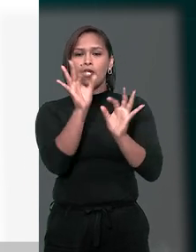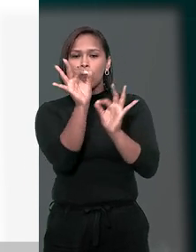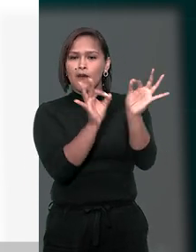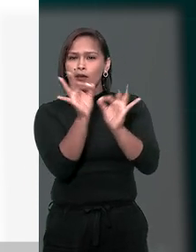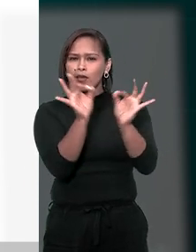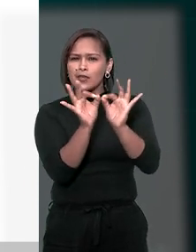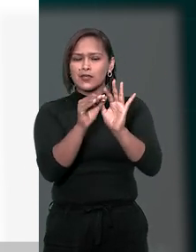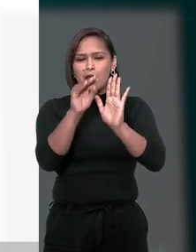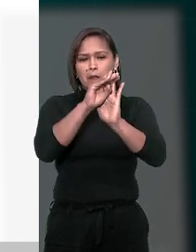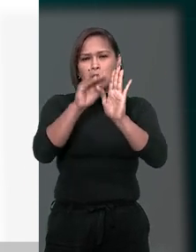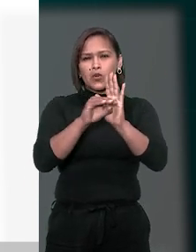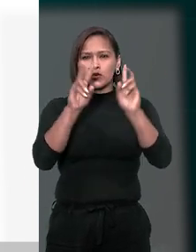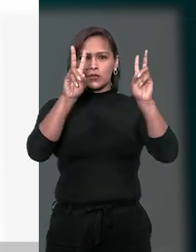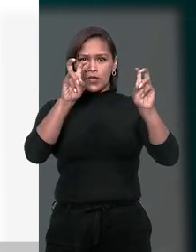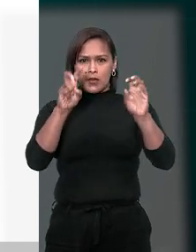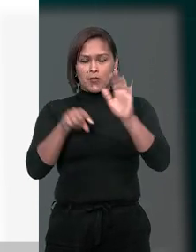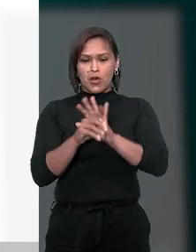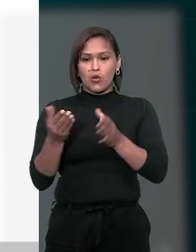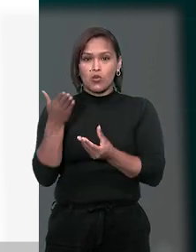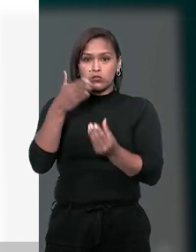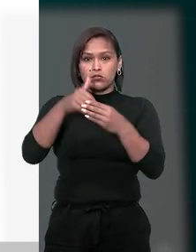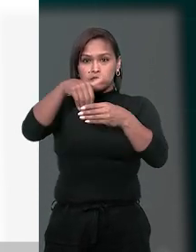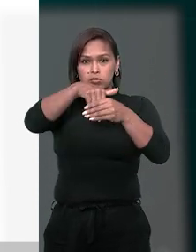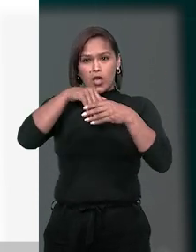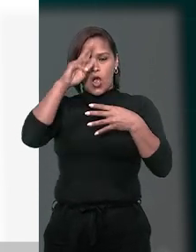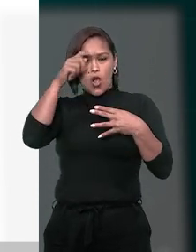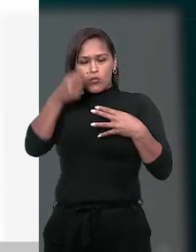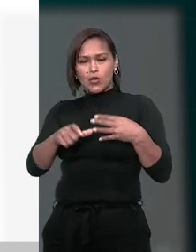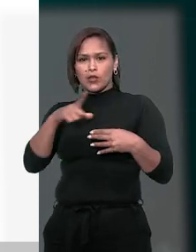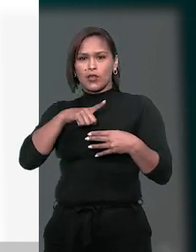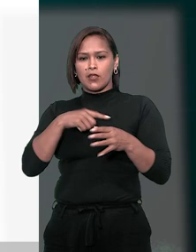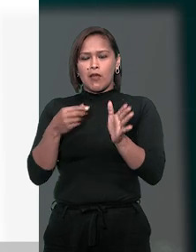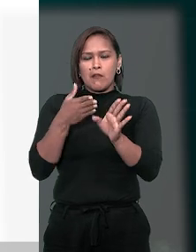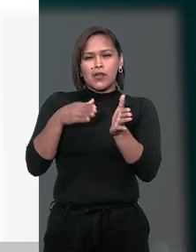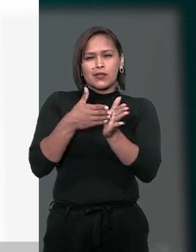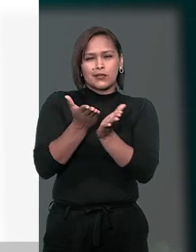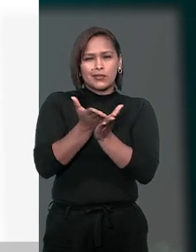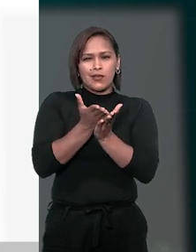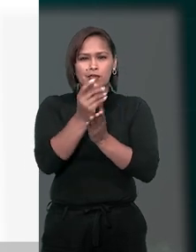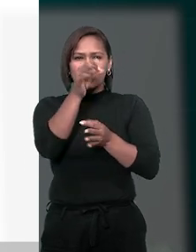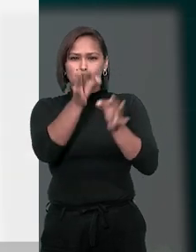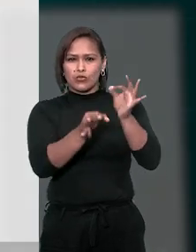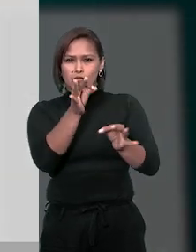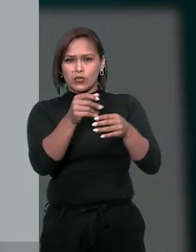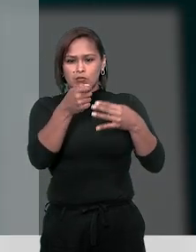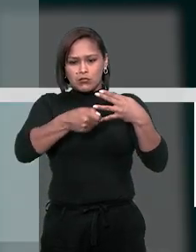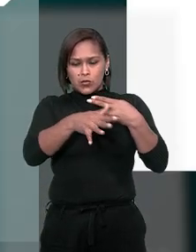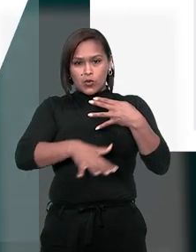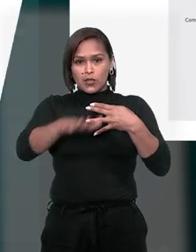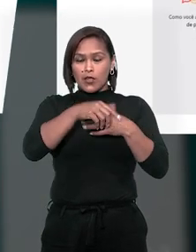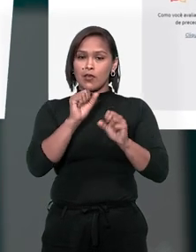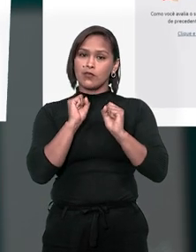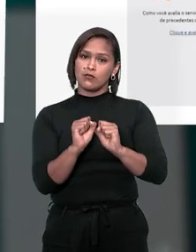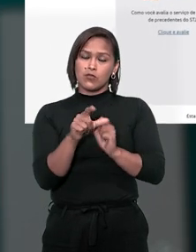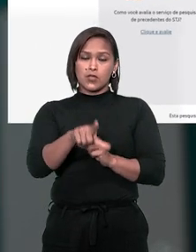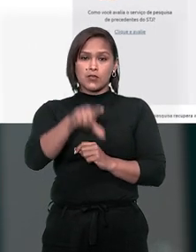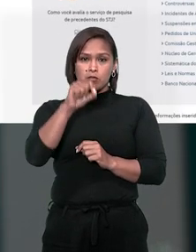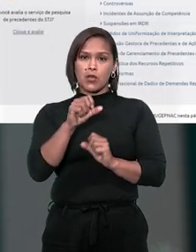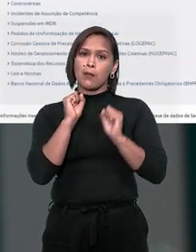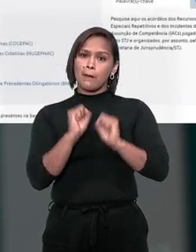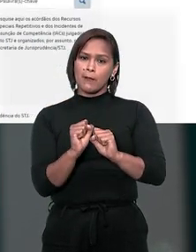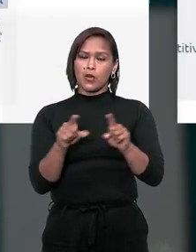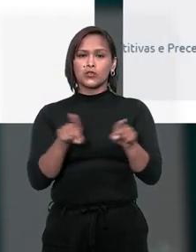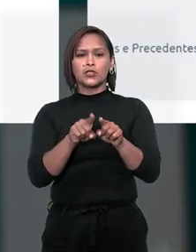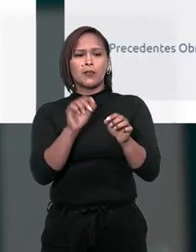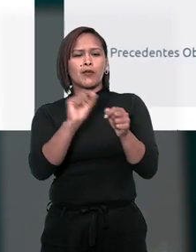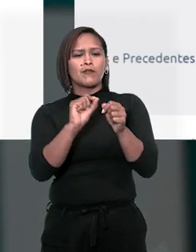organizados por assunto. Os acordos são disponibilizados pela Secretaria de Jurisprudência. E se você preferir,